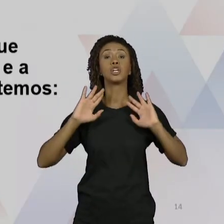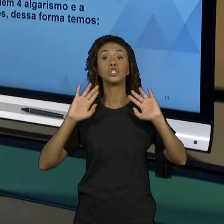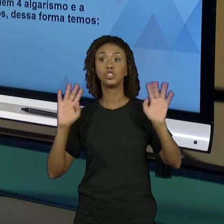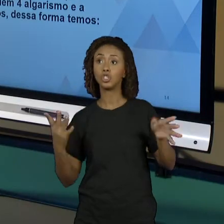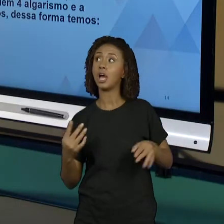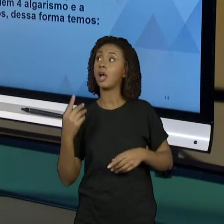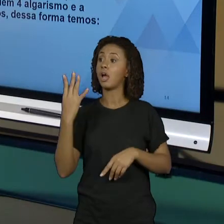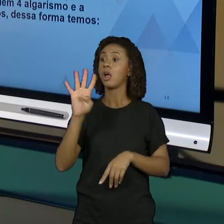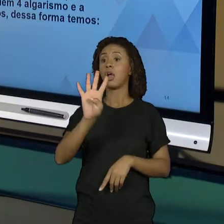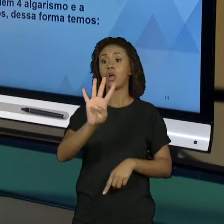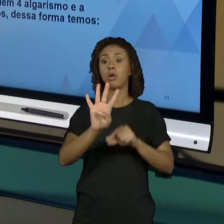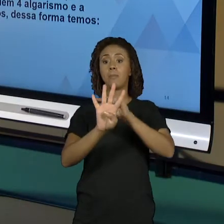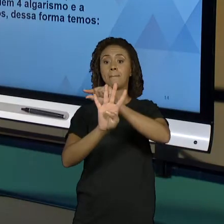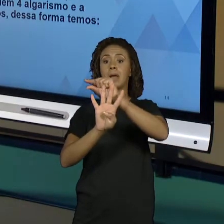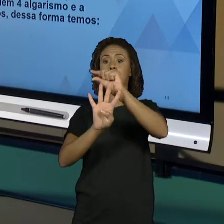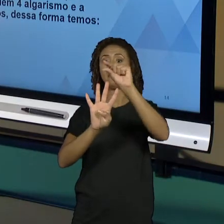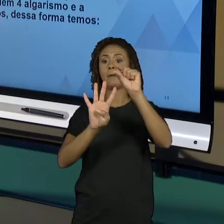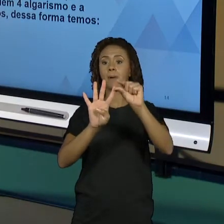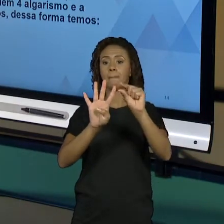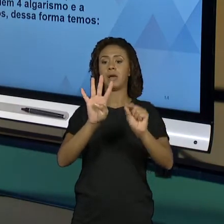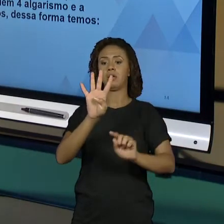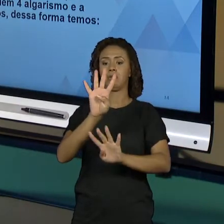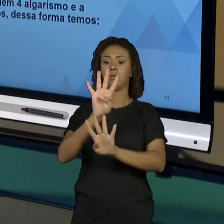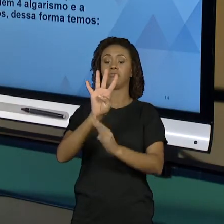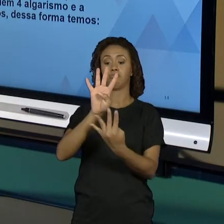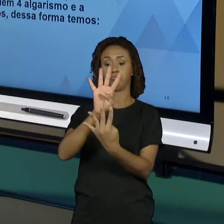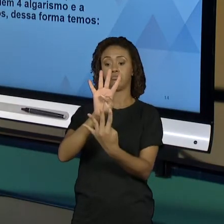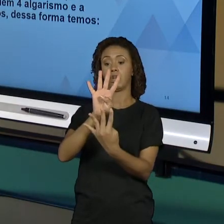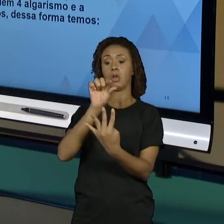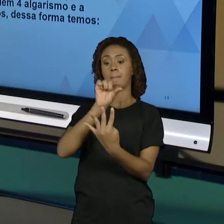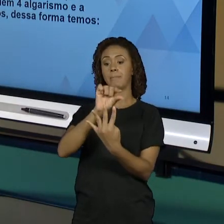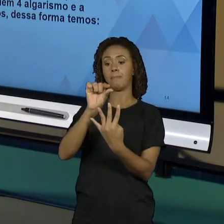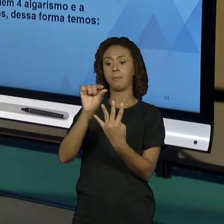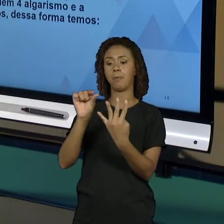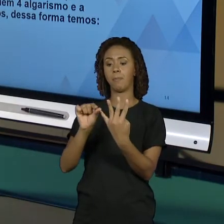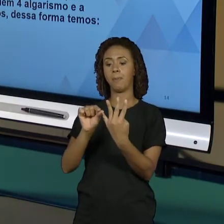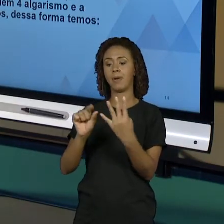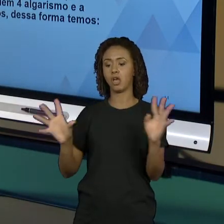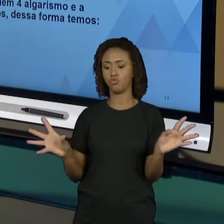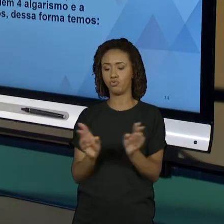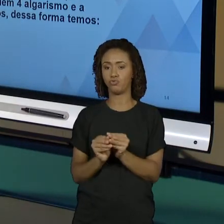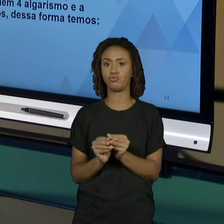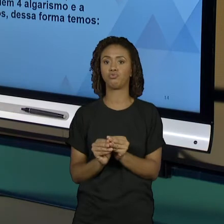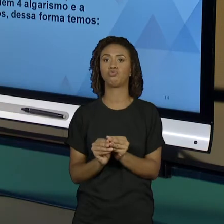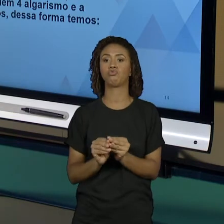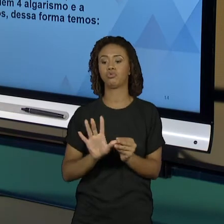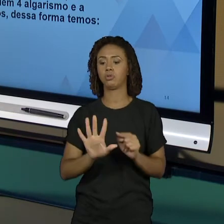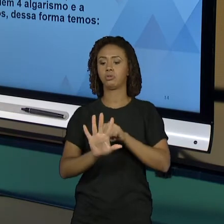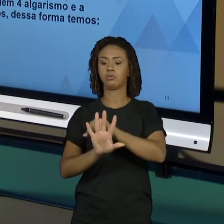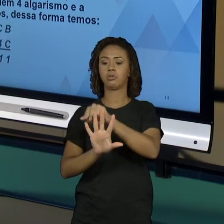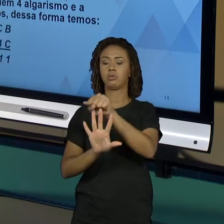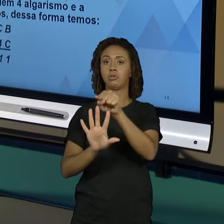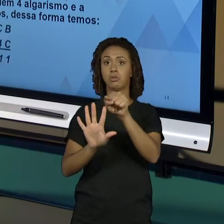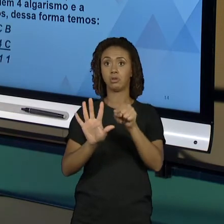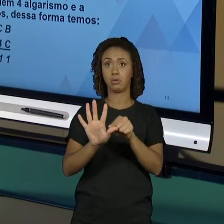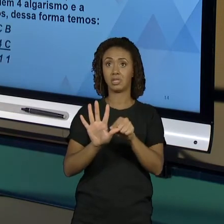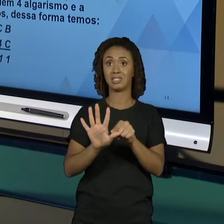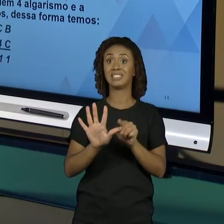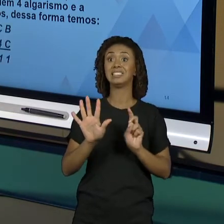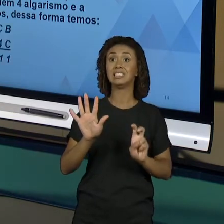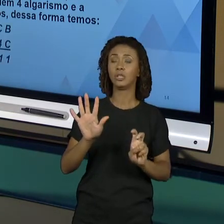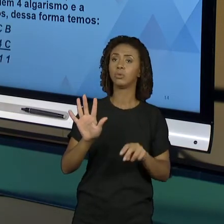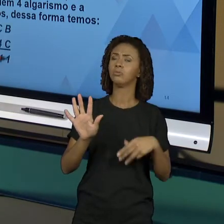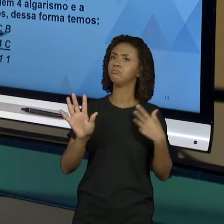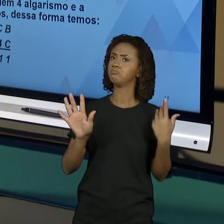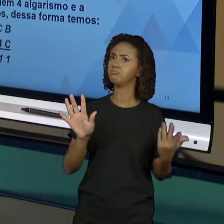algarismos e o resultado deu 5 algarismos. Então em algum momento aqui foi 1 pra ser o D. Então vamos substituir o D igual a 1 na expressão